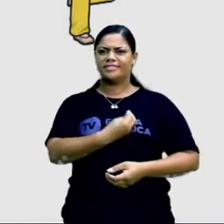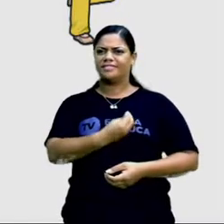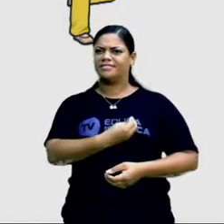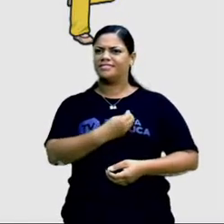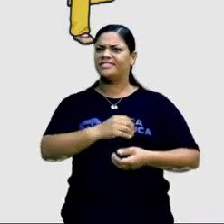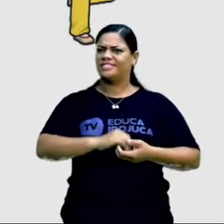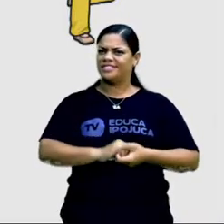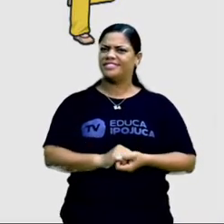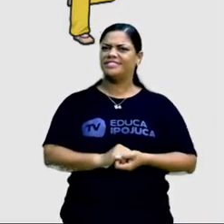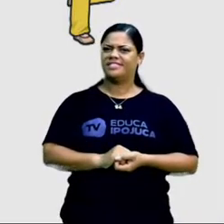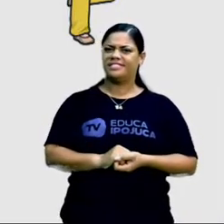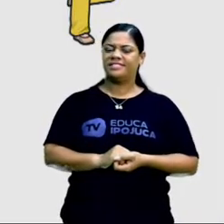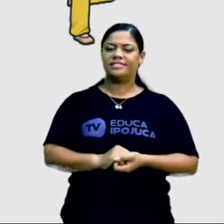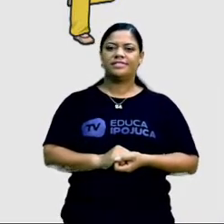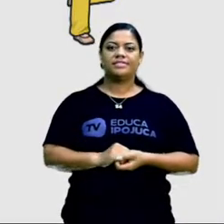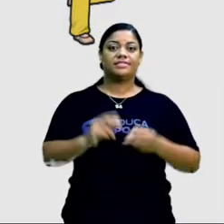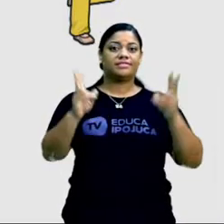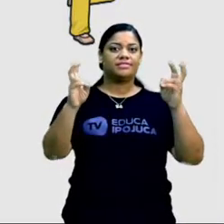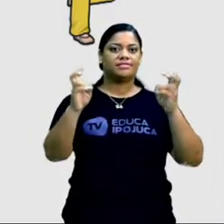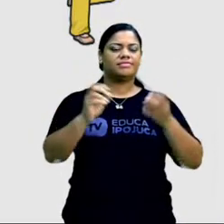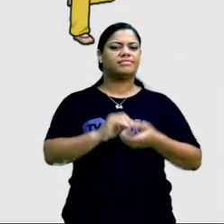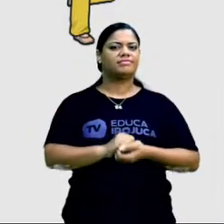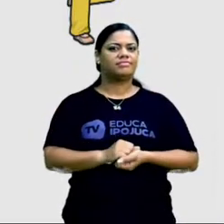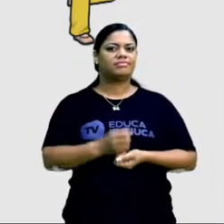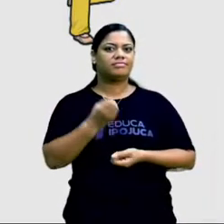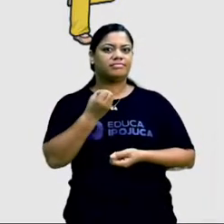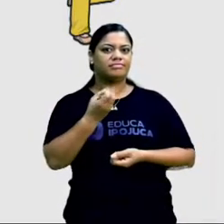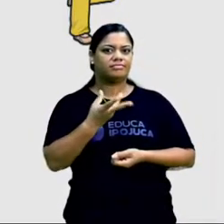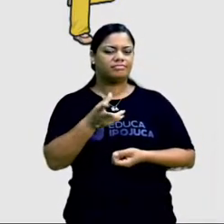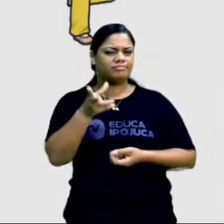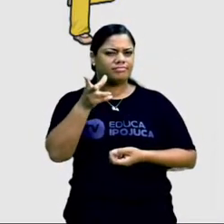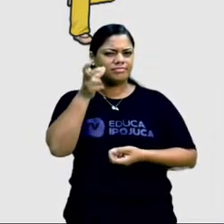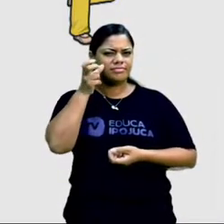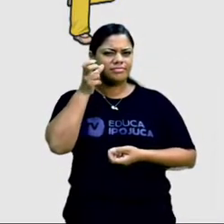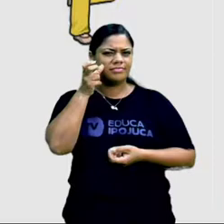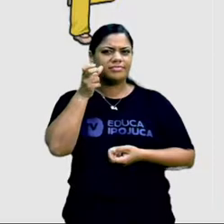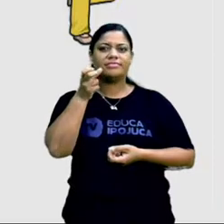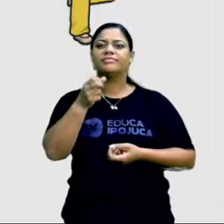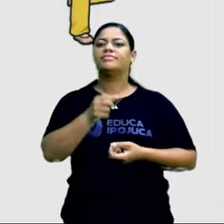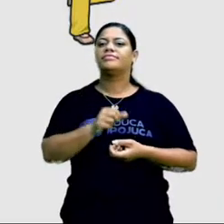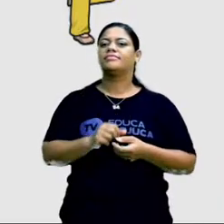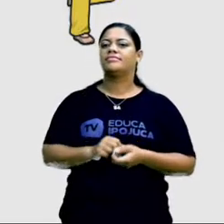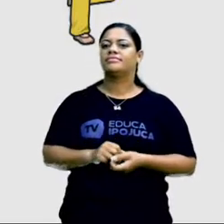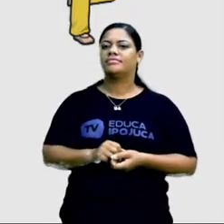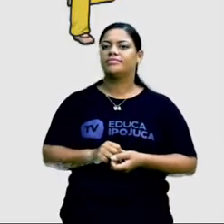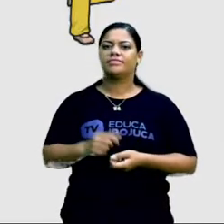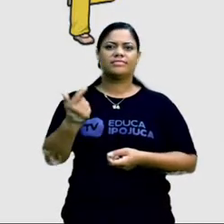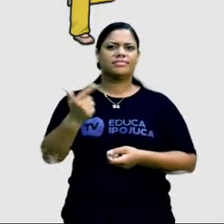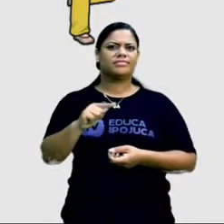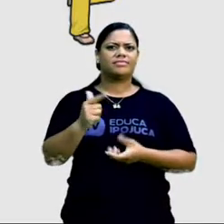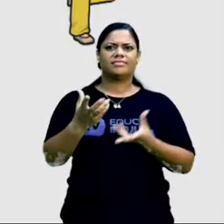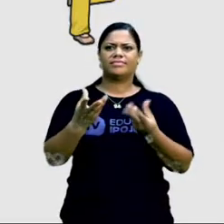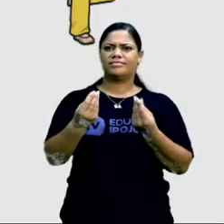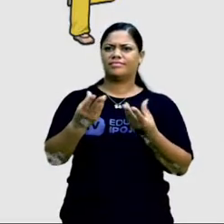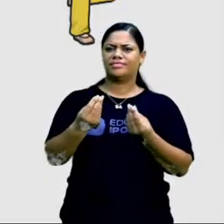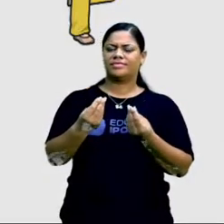interessante. O título é atrativo, próprio de a linguagem jornalística. No entanto, eu ainda não tenho tanta